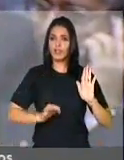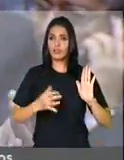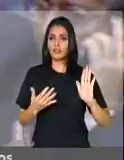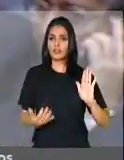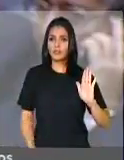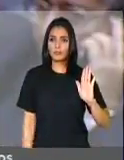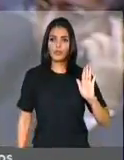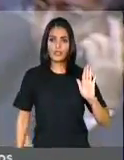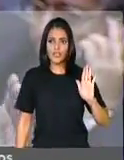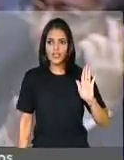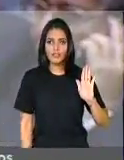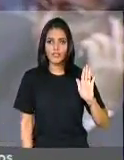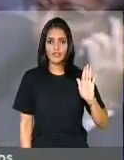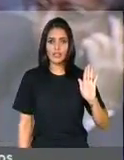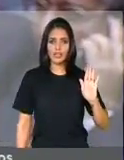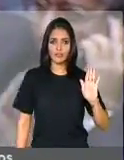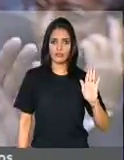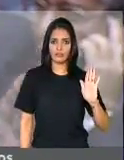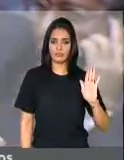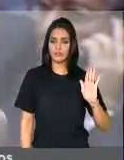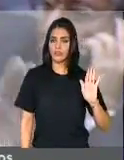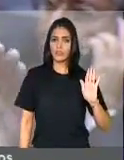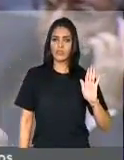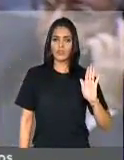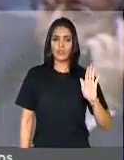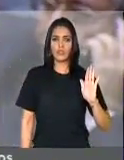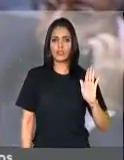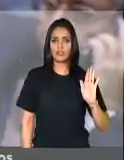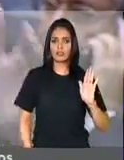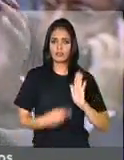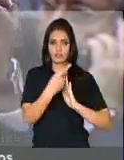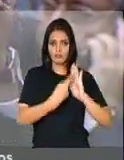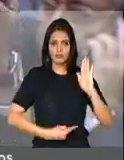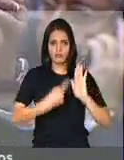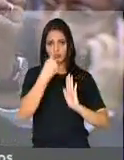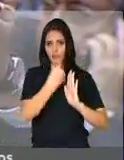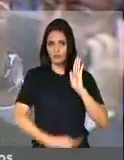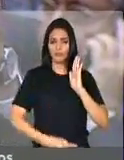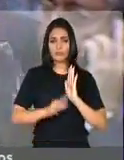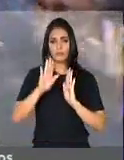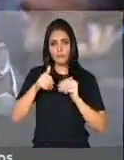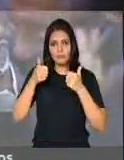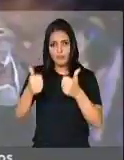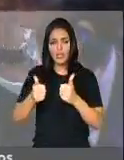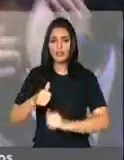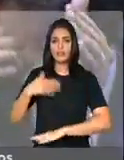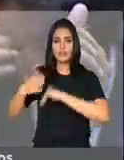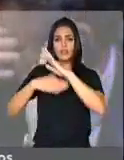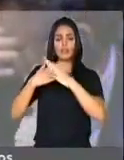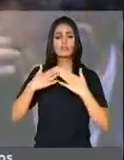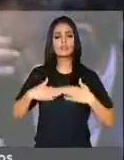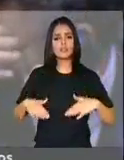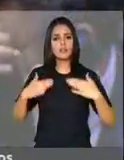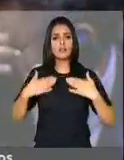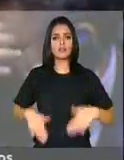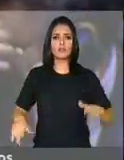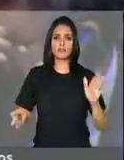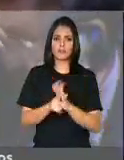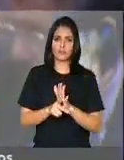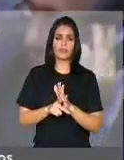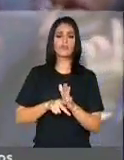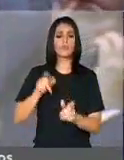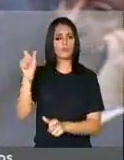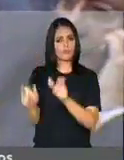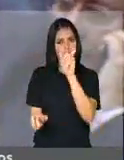encaminhando o voto não, pelo bem, pelo desenvolvimento e pela tranquilidade que esses